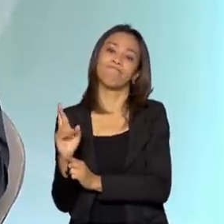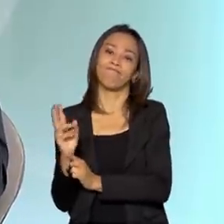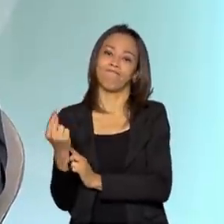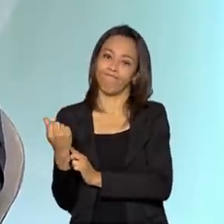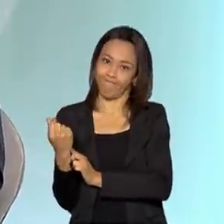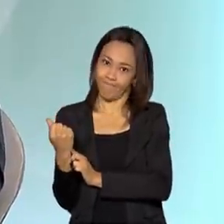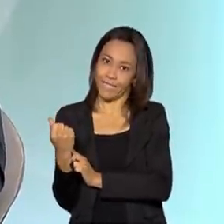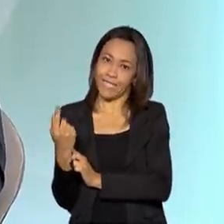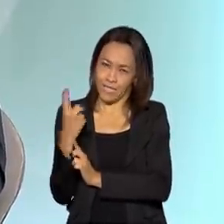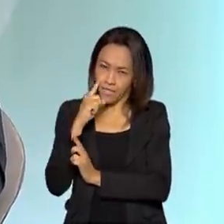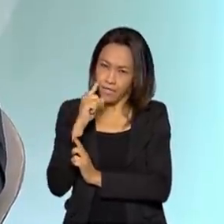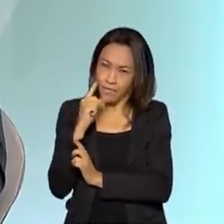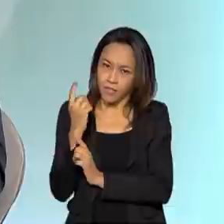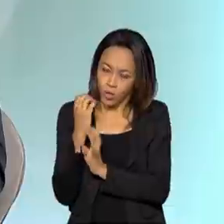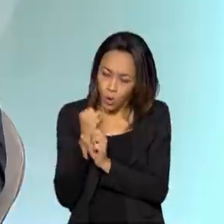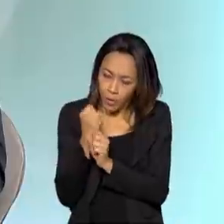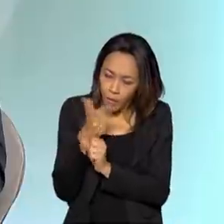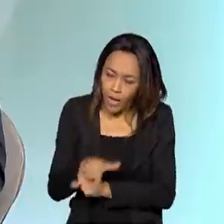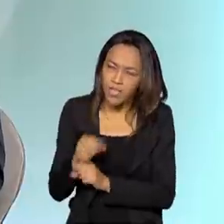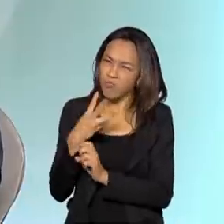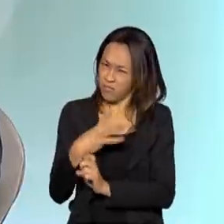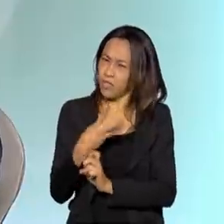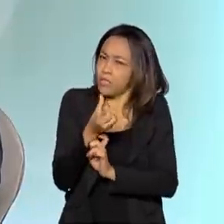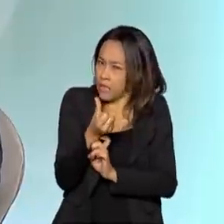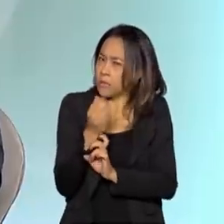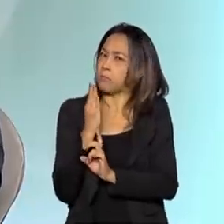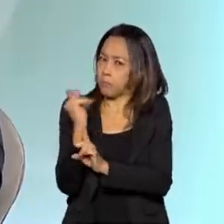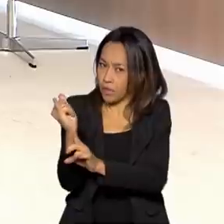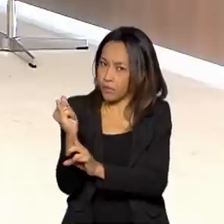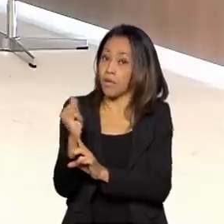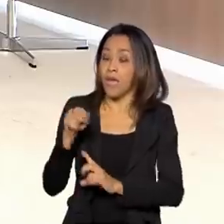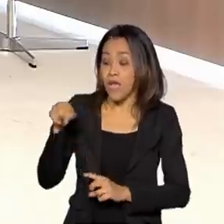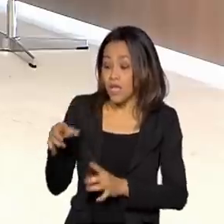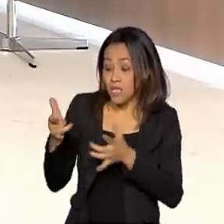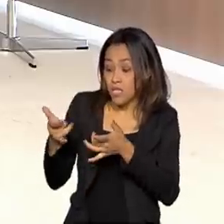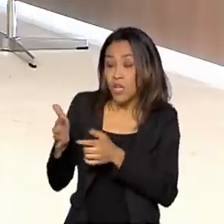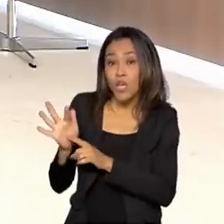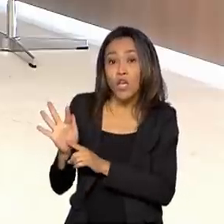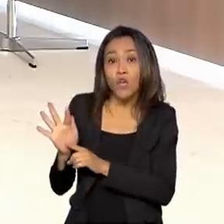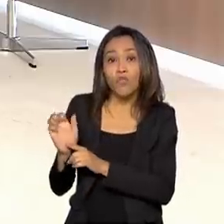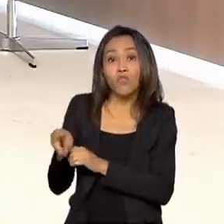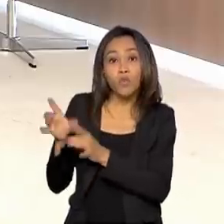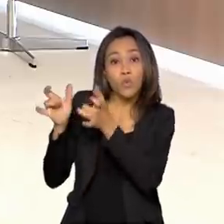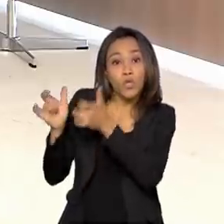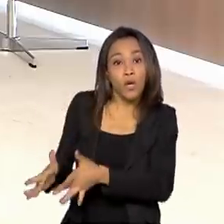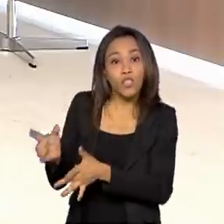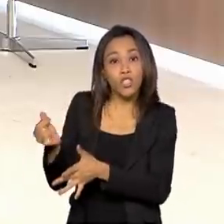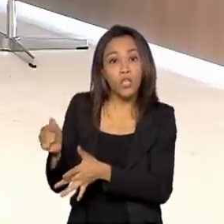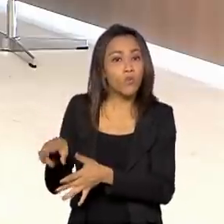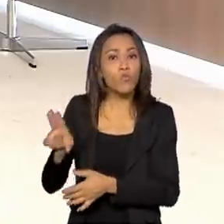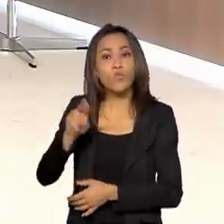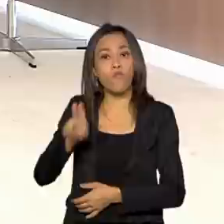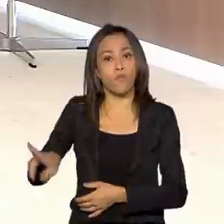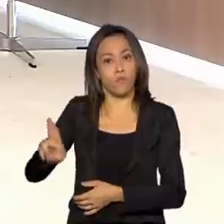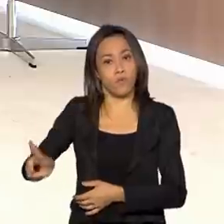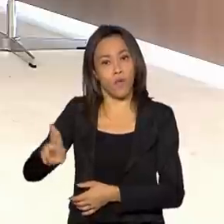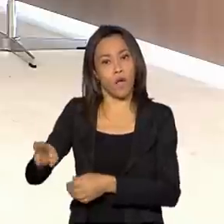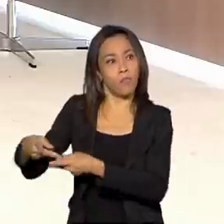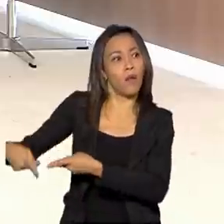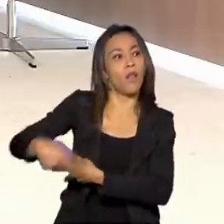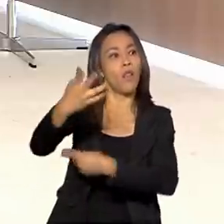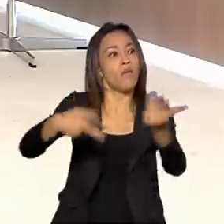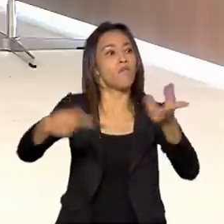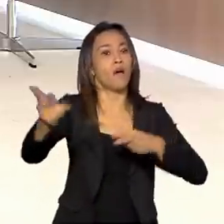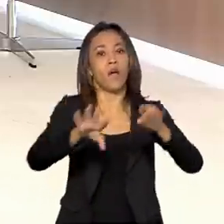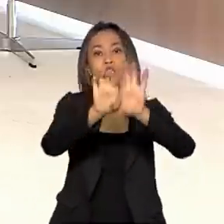Se a gente atualizar o valor presente, uns 36 bi. Mas nada desse fundo foi utilizado para o seu propósito, de levar infraestrutura para